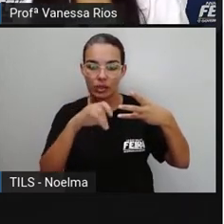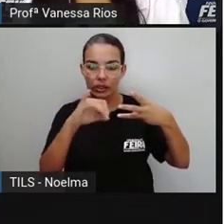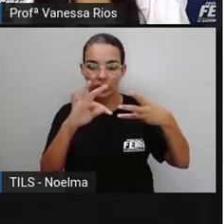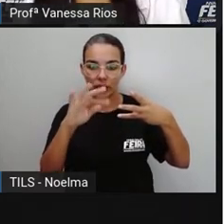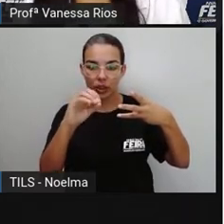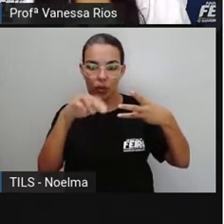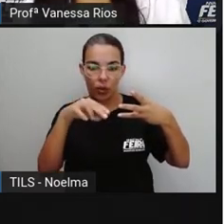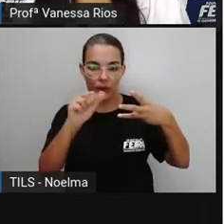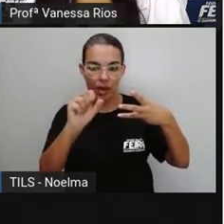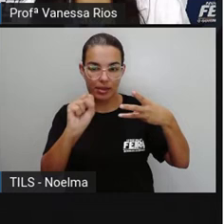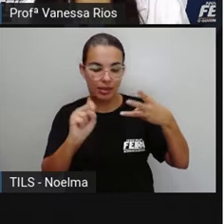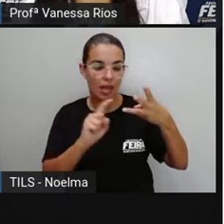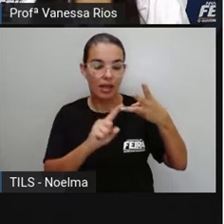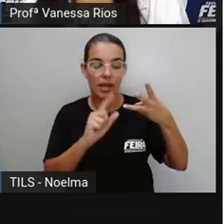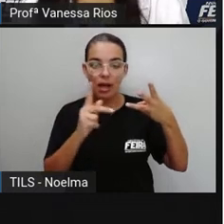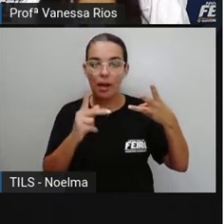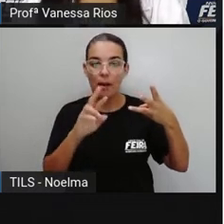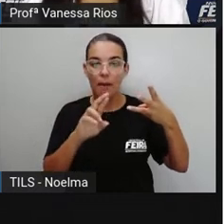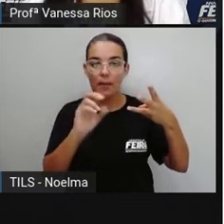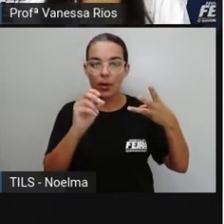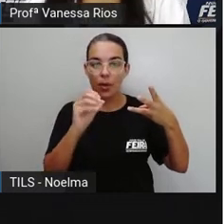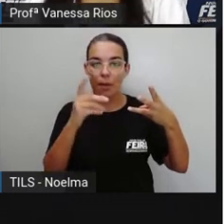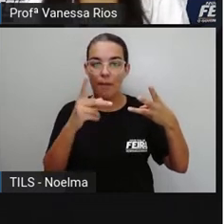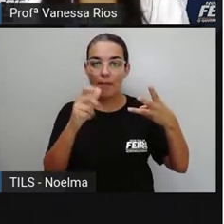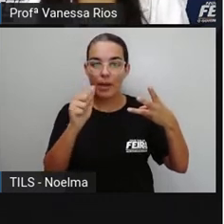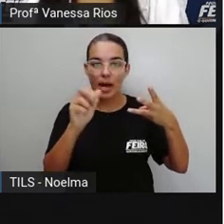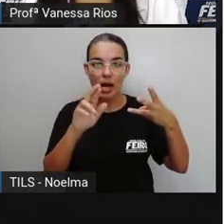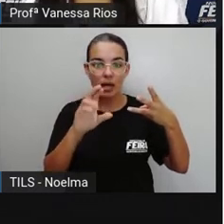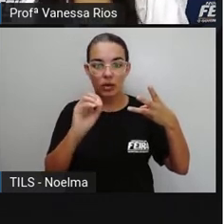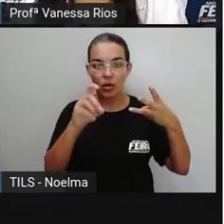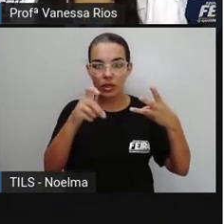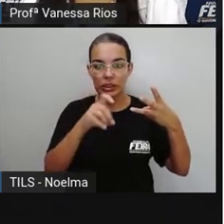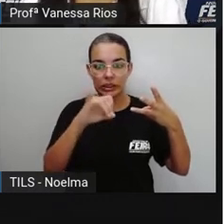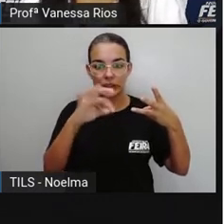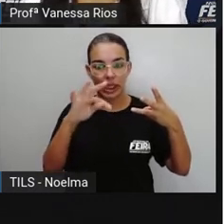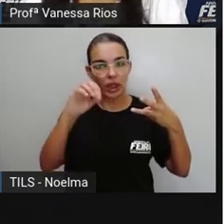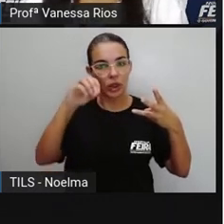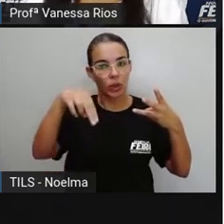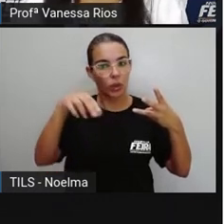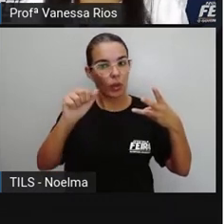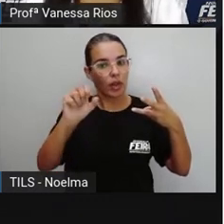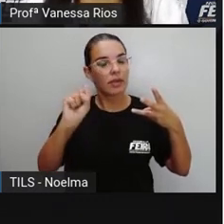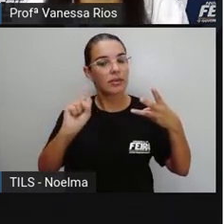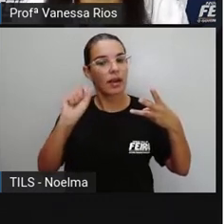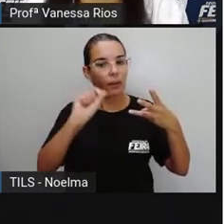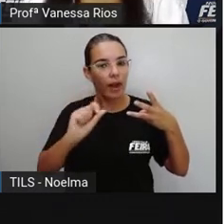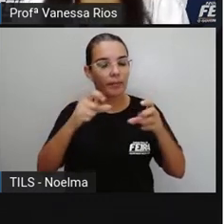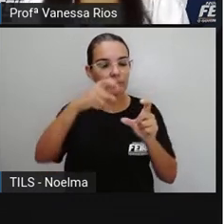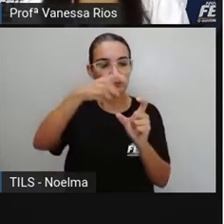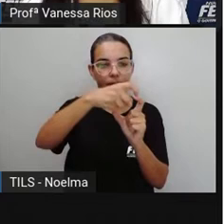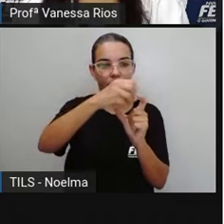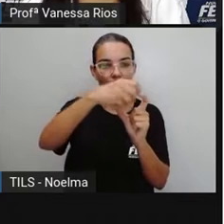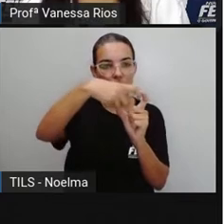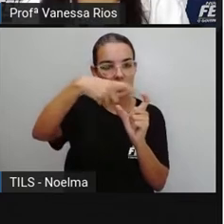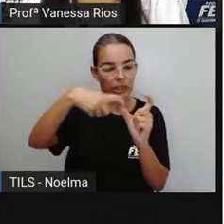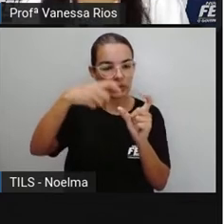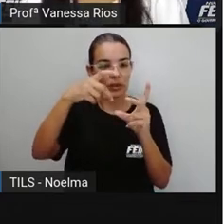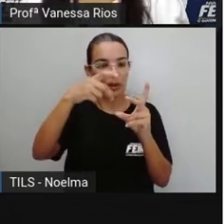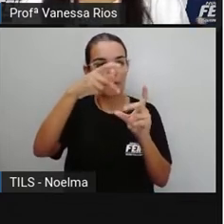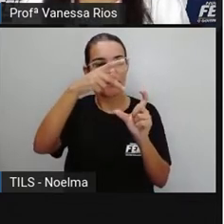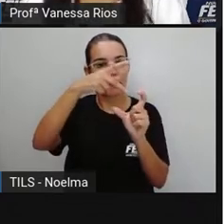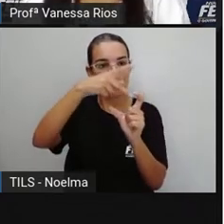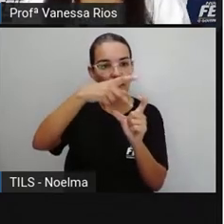E aí elas entram dentro dessa classificação, dependendo de onde está localizada a sílaba tônica,